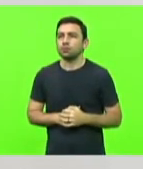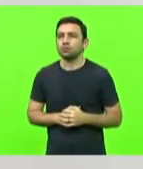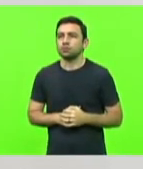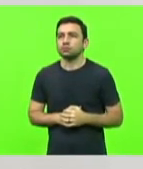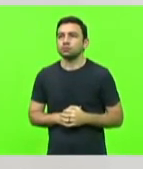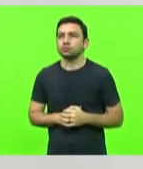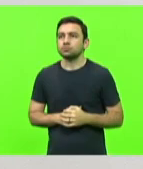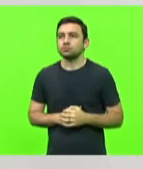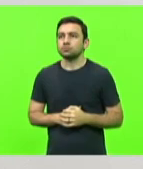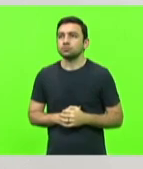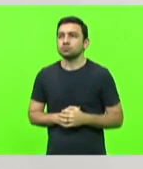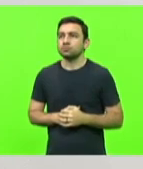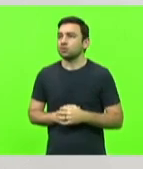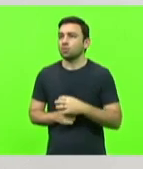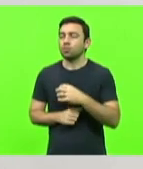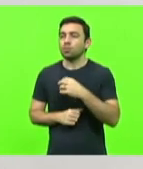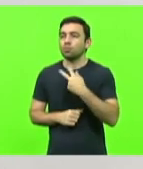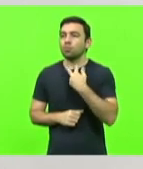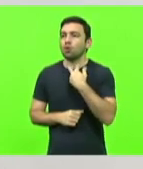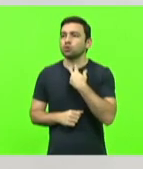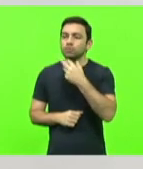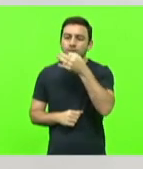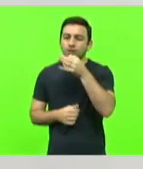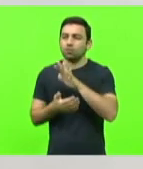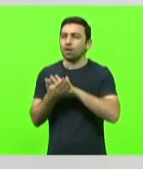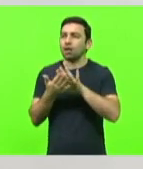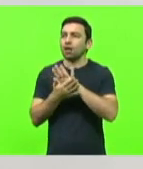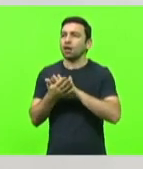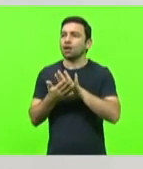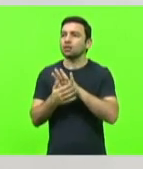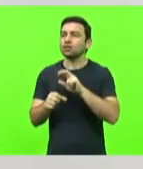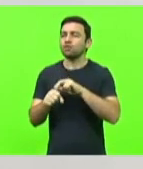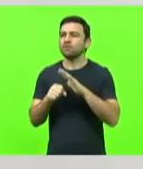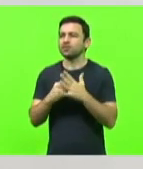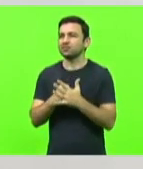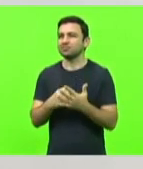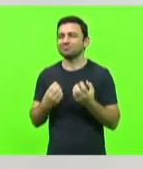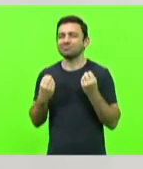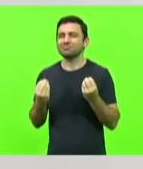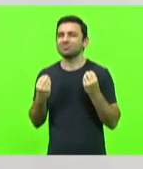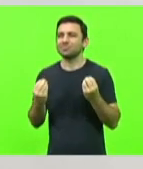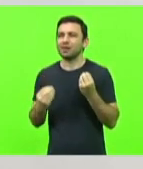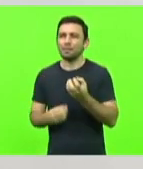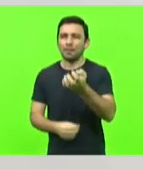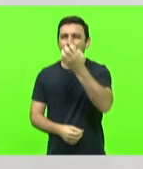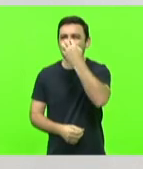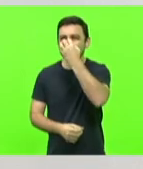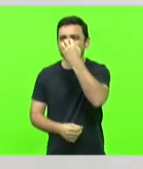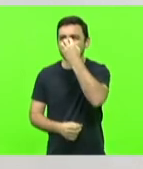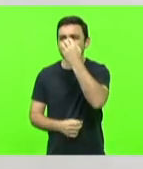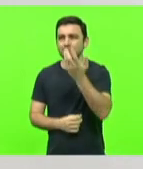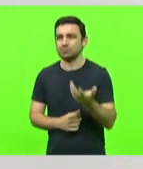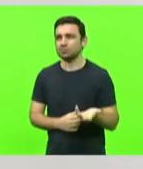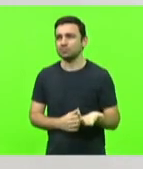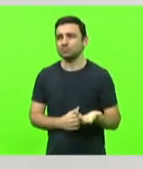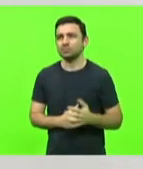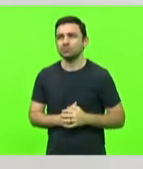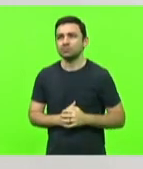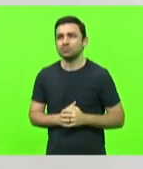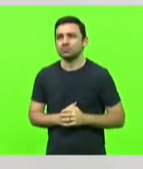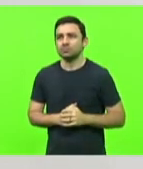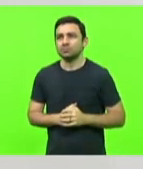Querendo dizer que ele não tinha como dar opinião em relação à Covid-19. Então, assim, realmente uma palhaçada, uma palhaçada,